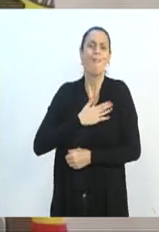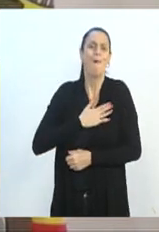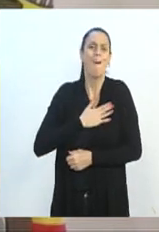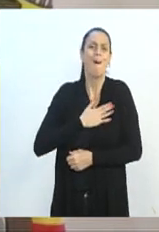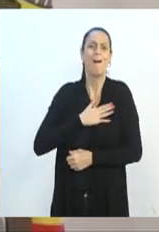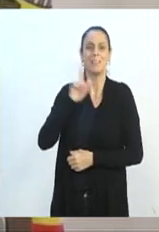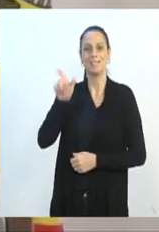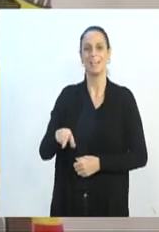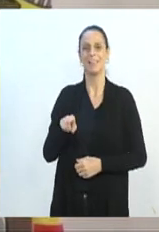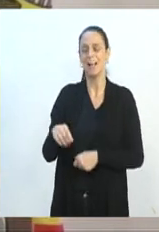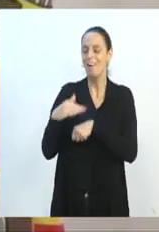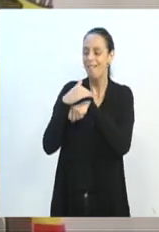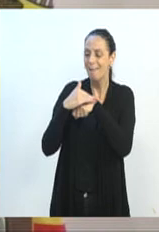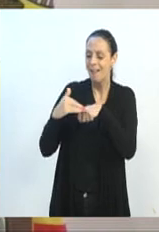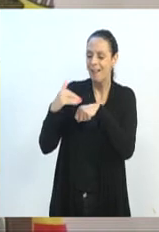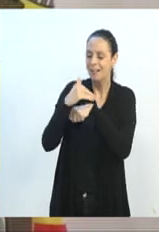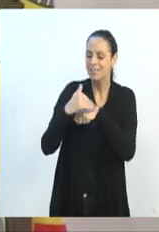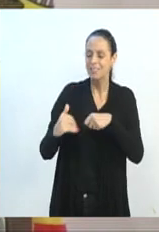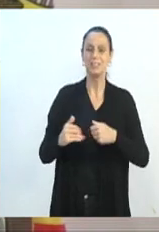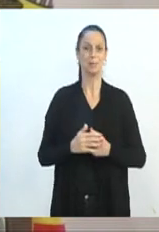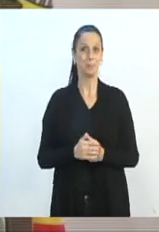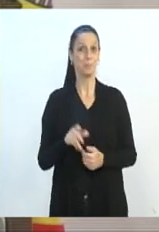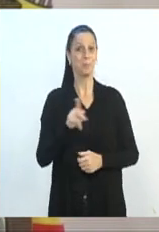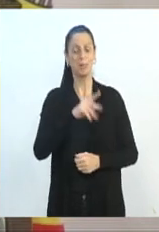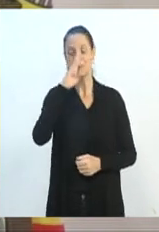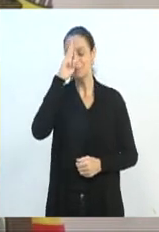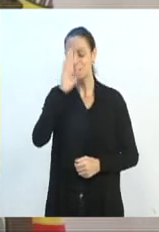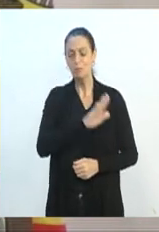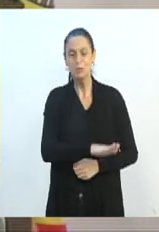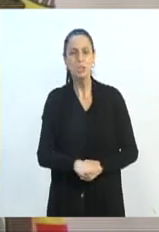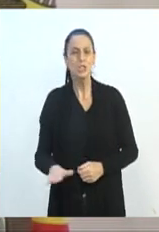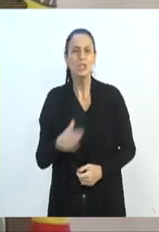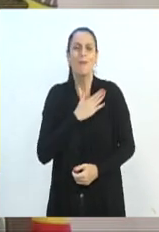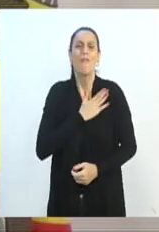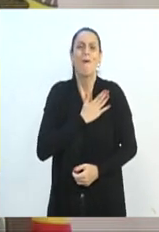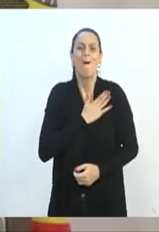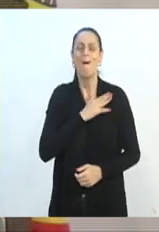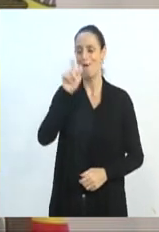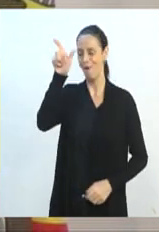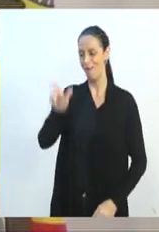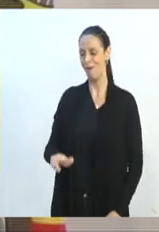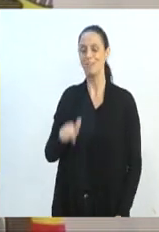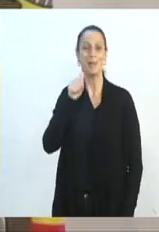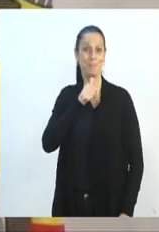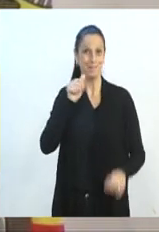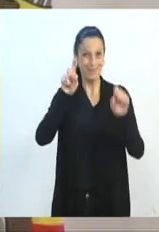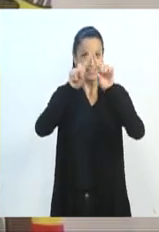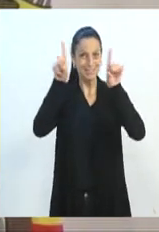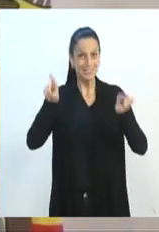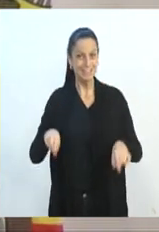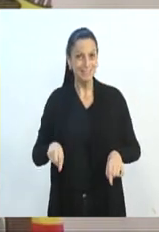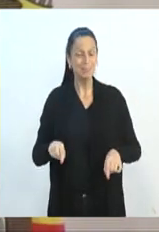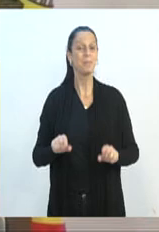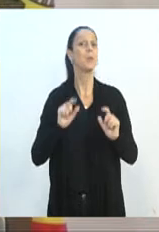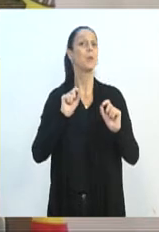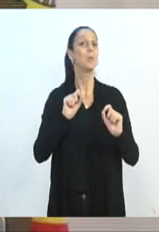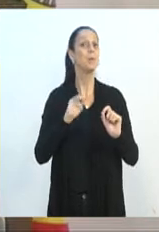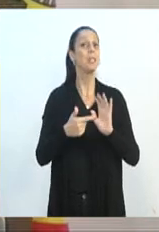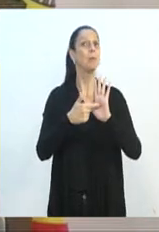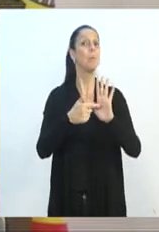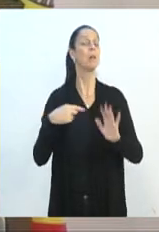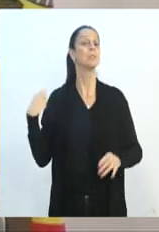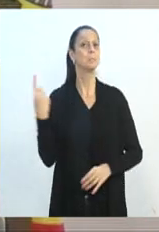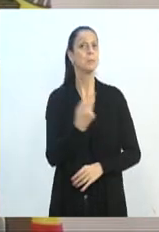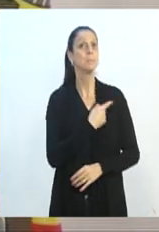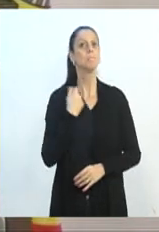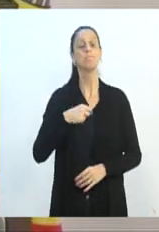carinho que as pessoas que ali, os professores, mas principalmente as crianças pequenas tinham com essa servidora, isso demonstra que a gente também tem que pensar no